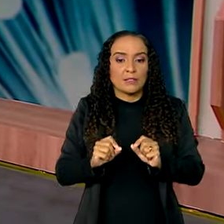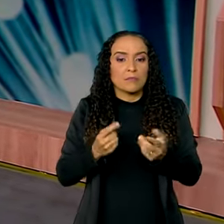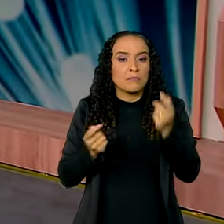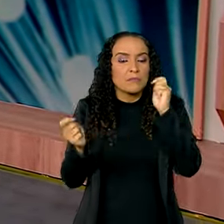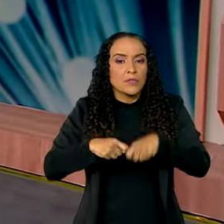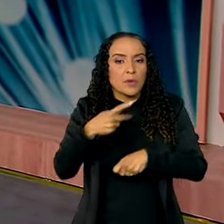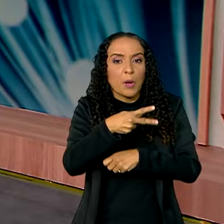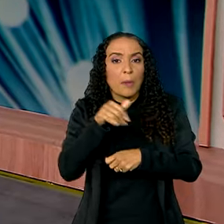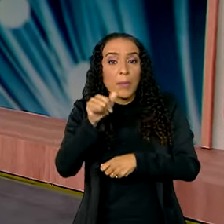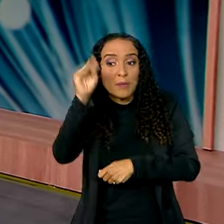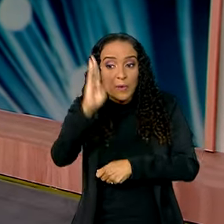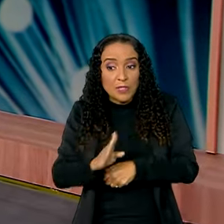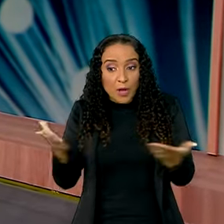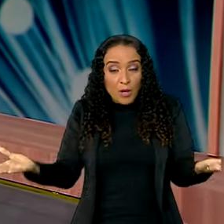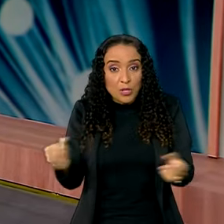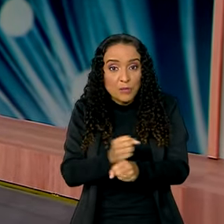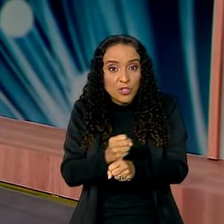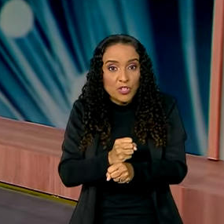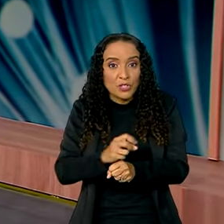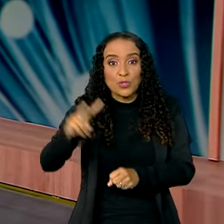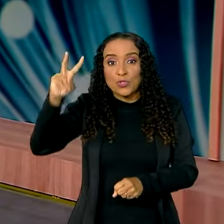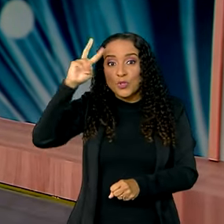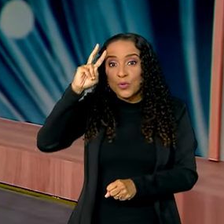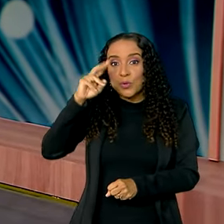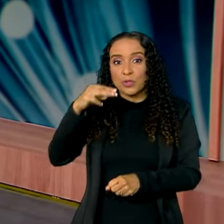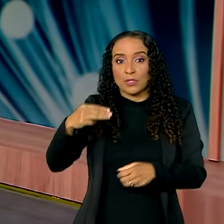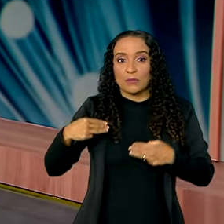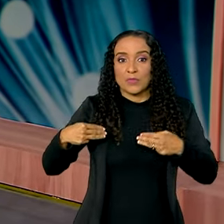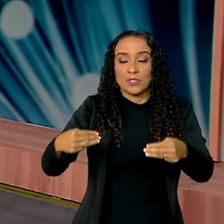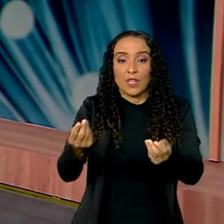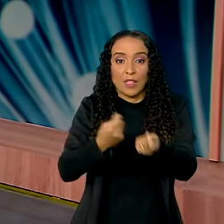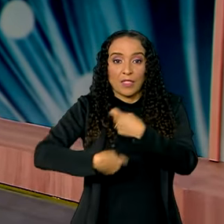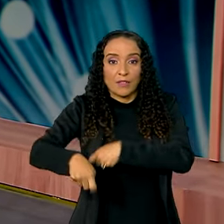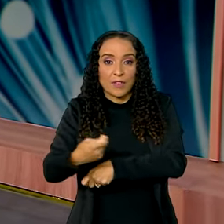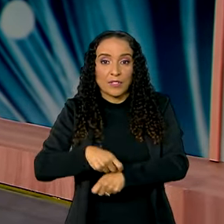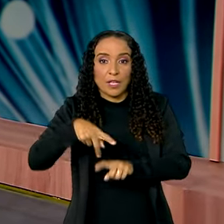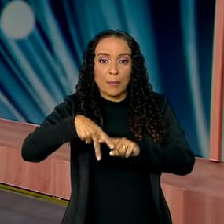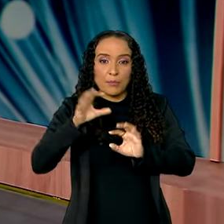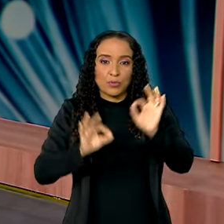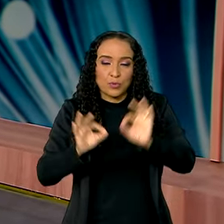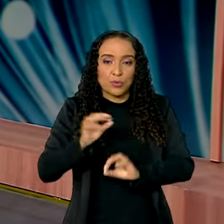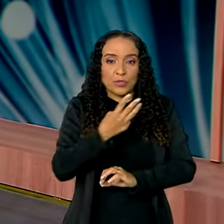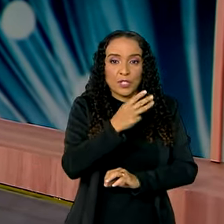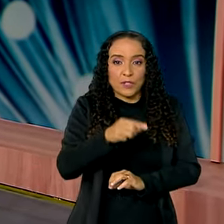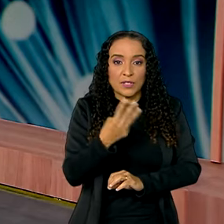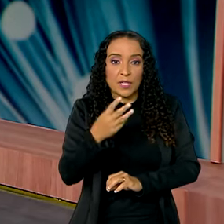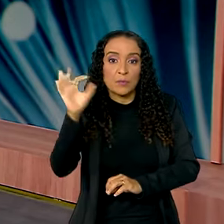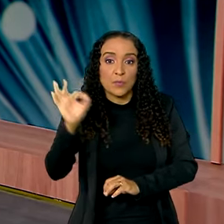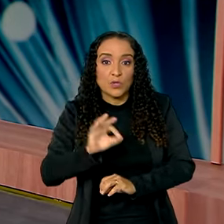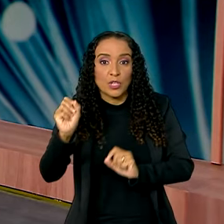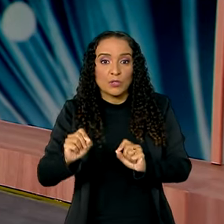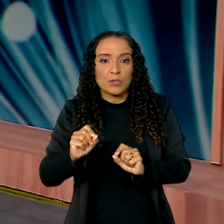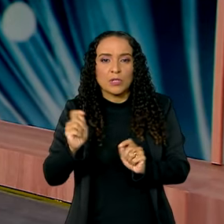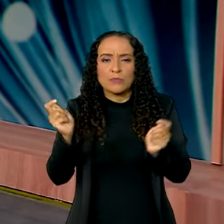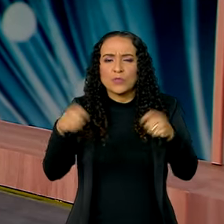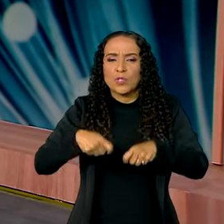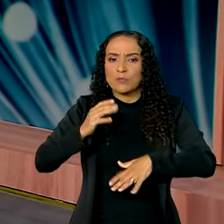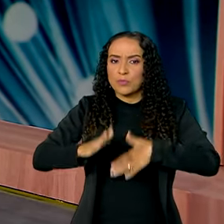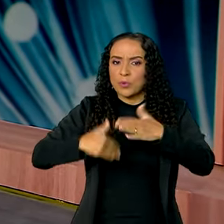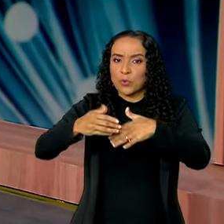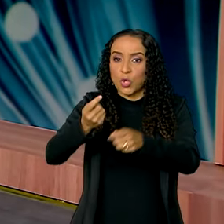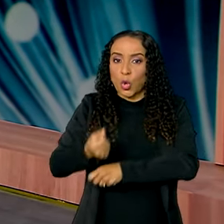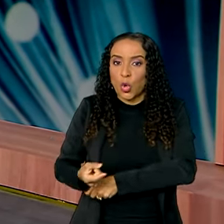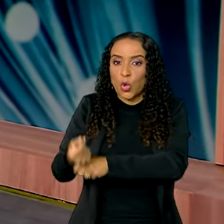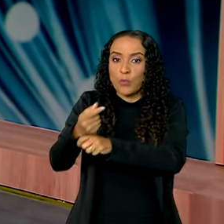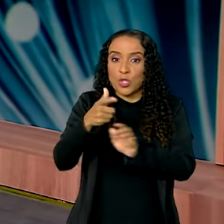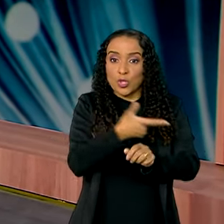do PIB brasileiro para este ano. Na segunda-feira, o Ministério da Fazenda revisou para 3,3% a previsão de crescimento